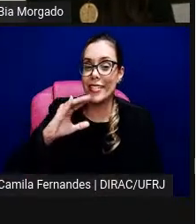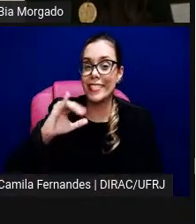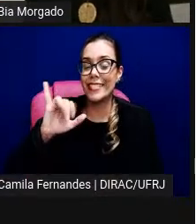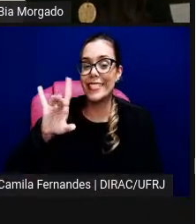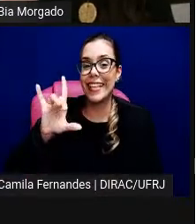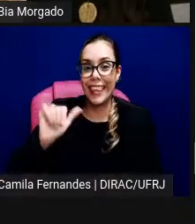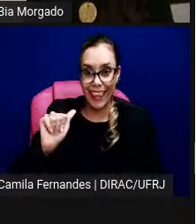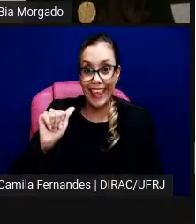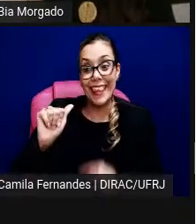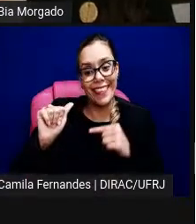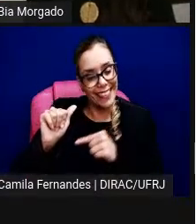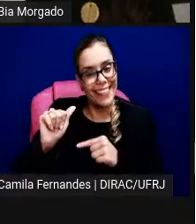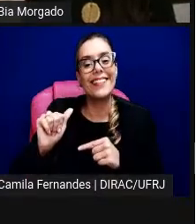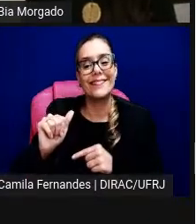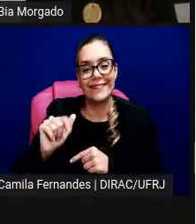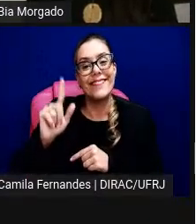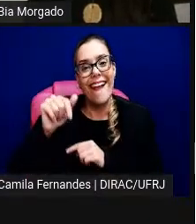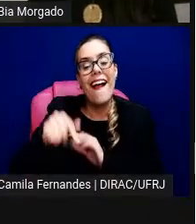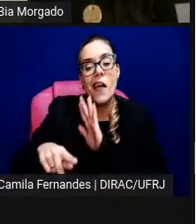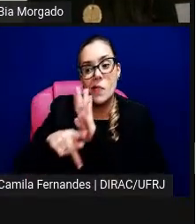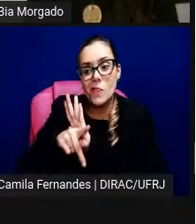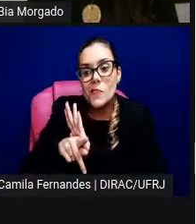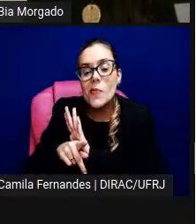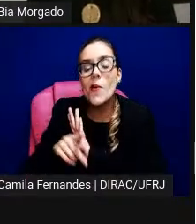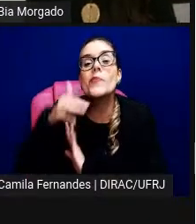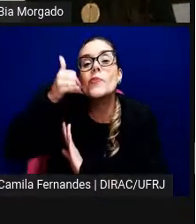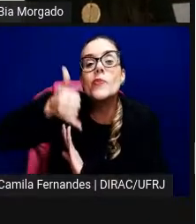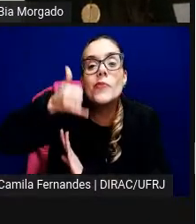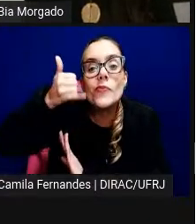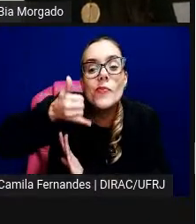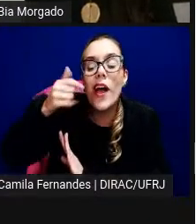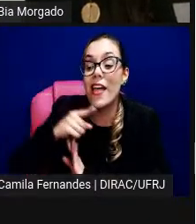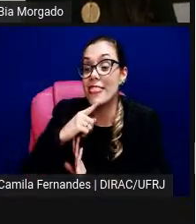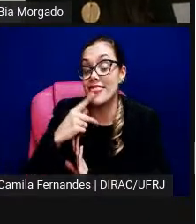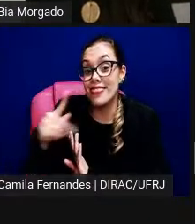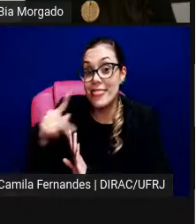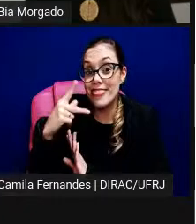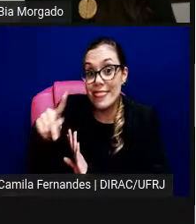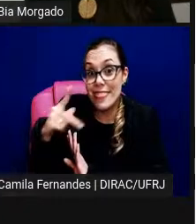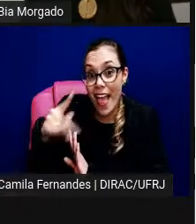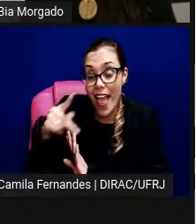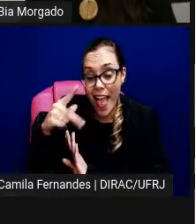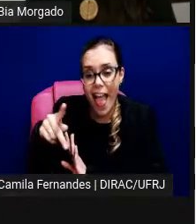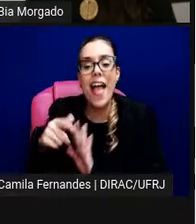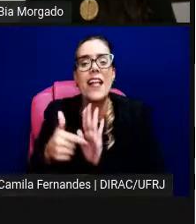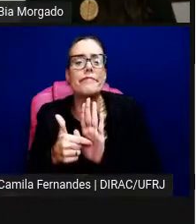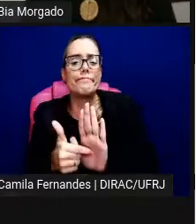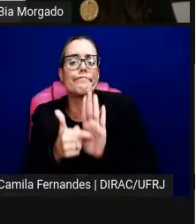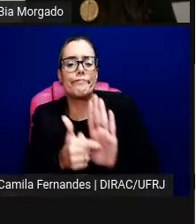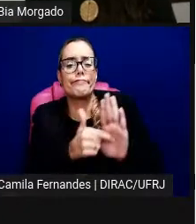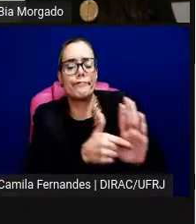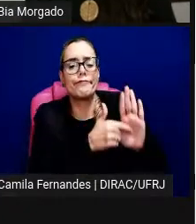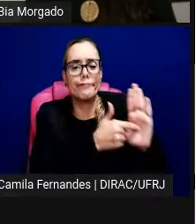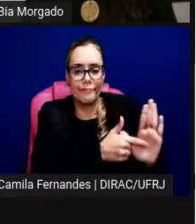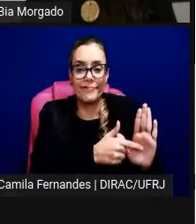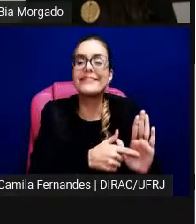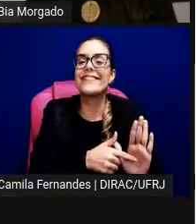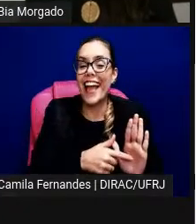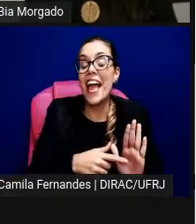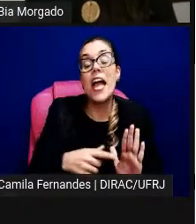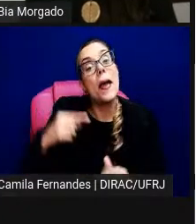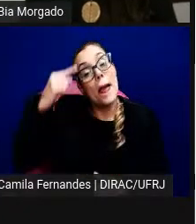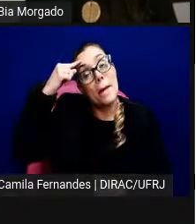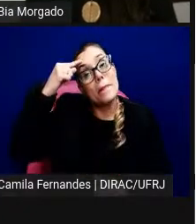escritas pelo Oiticica, esses protocolos que o Luciano Figueiredo comentava de exibição para entender o pensamento do artista